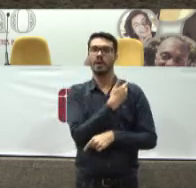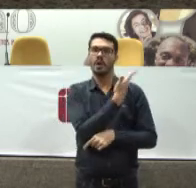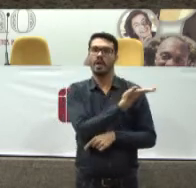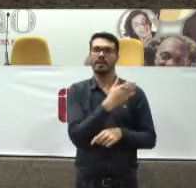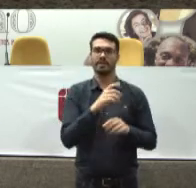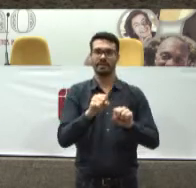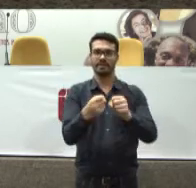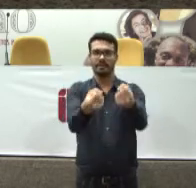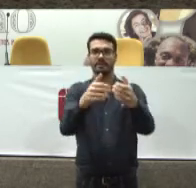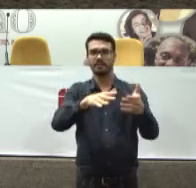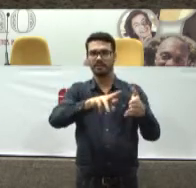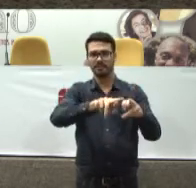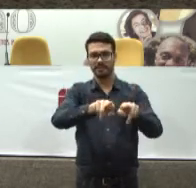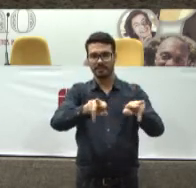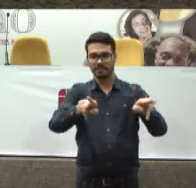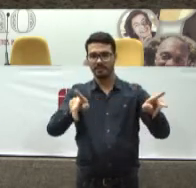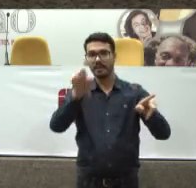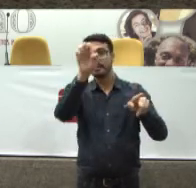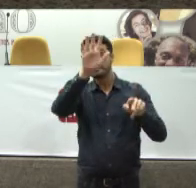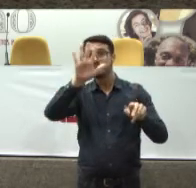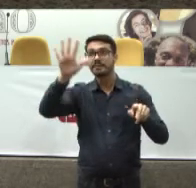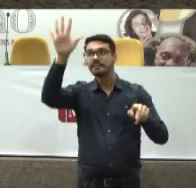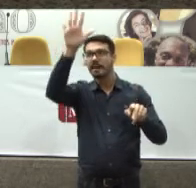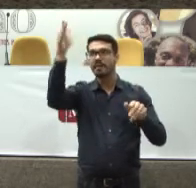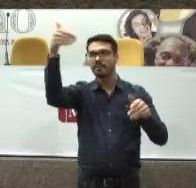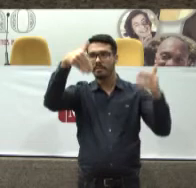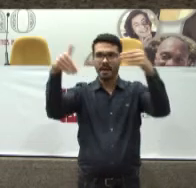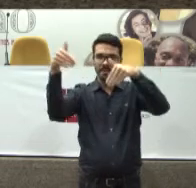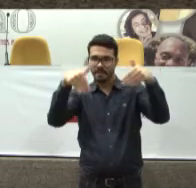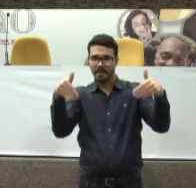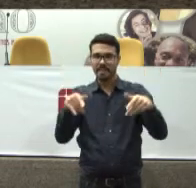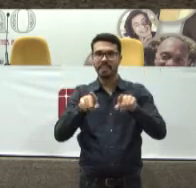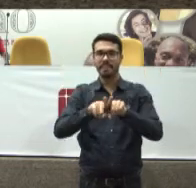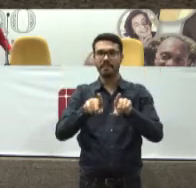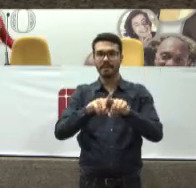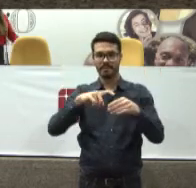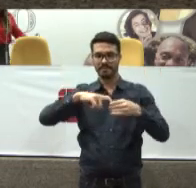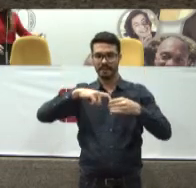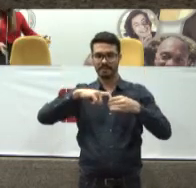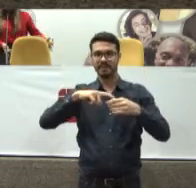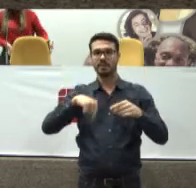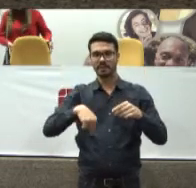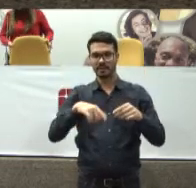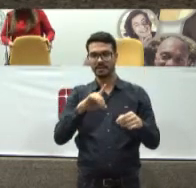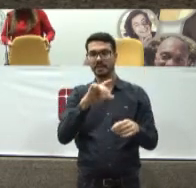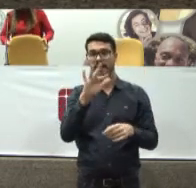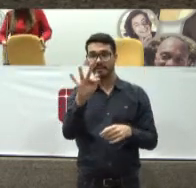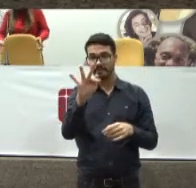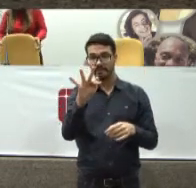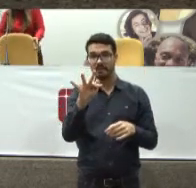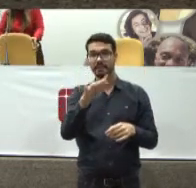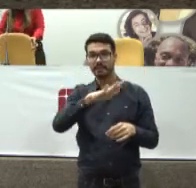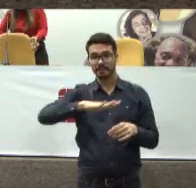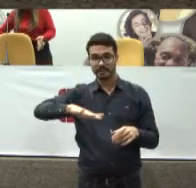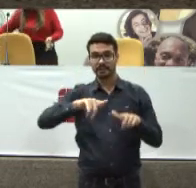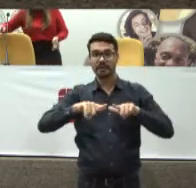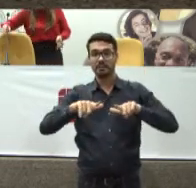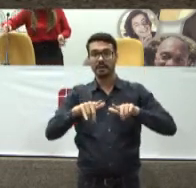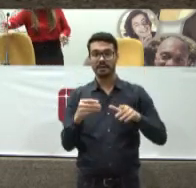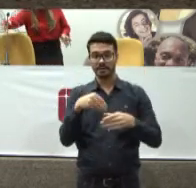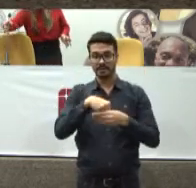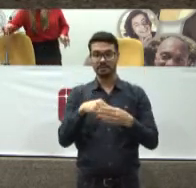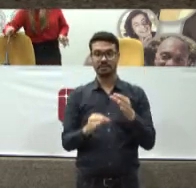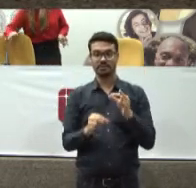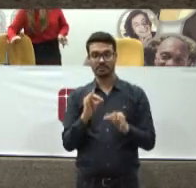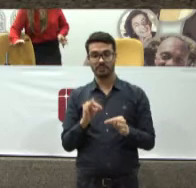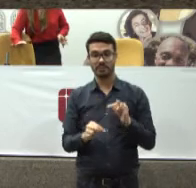Que vieram de vários estados Que representam Várias regiões do Brasil E meus parceiros Aqui do Distrito Federal Que atuam No sistema de justiça Sempre